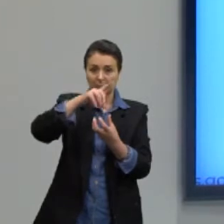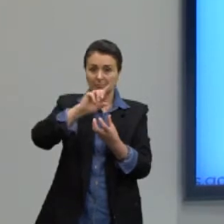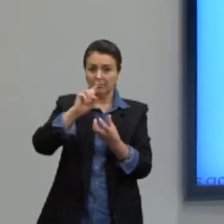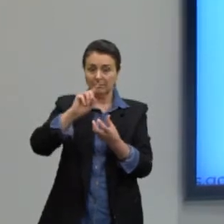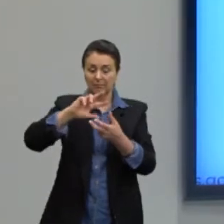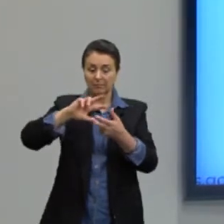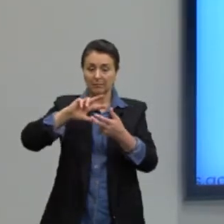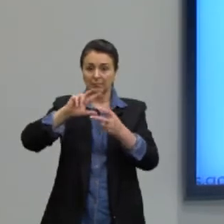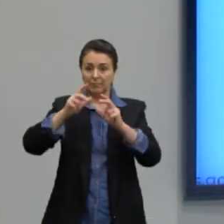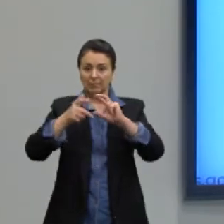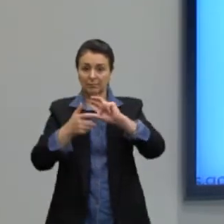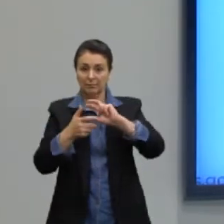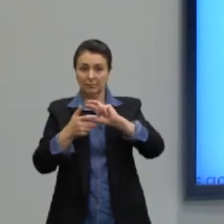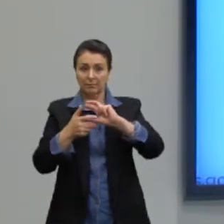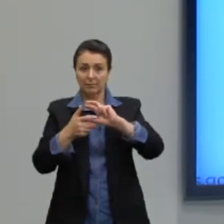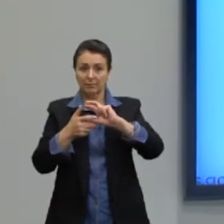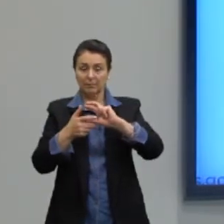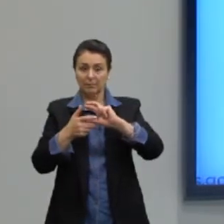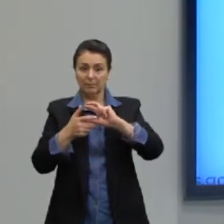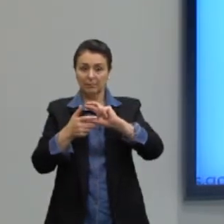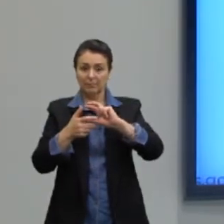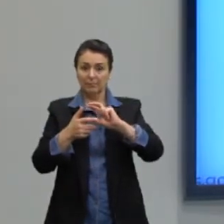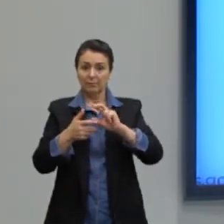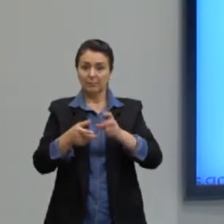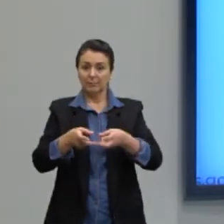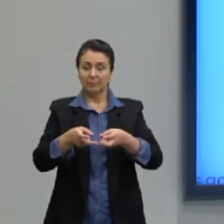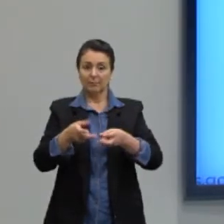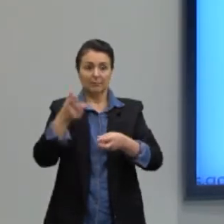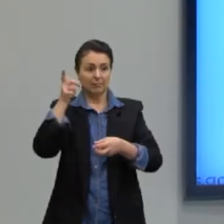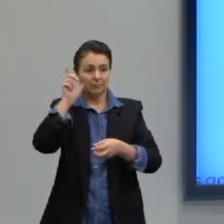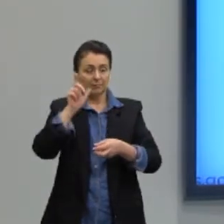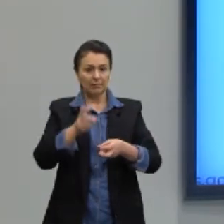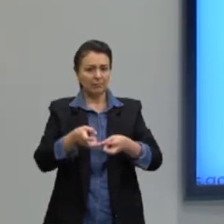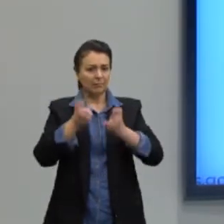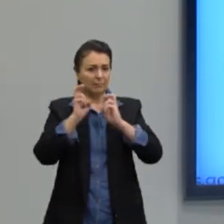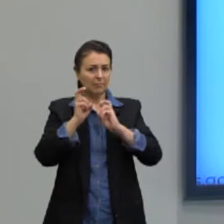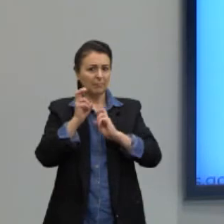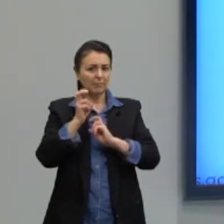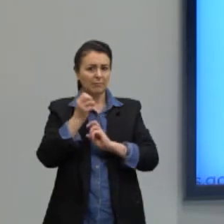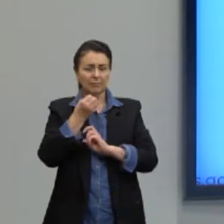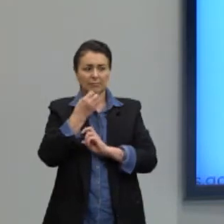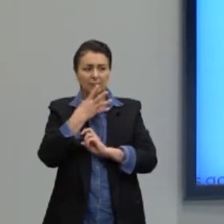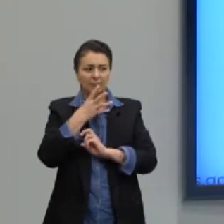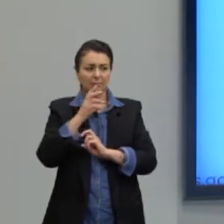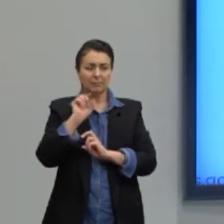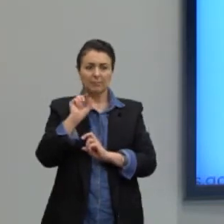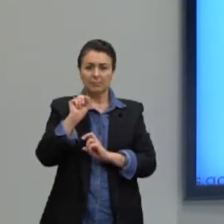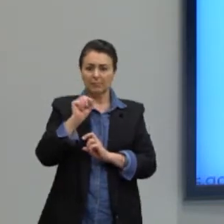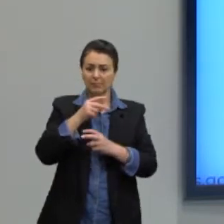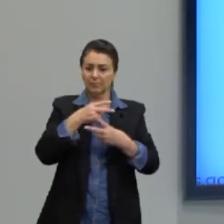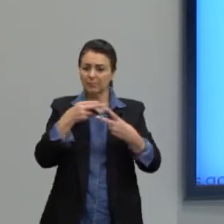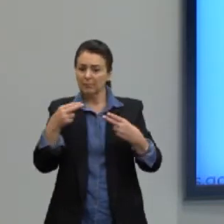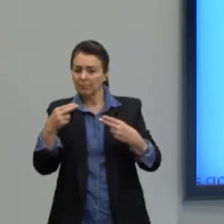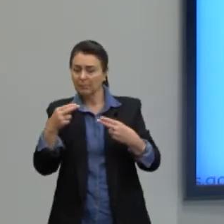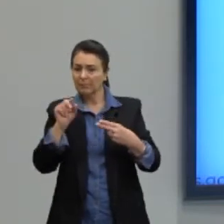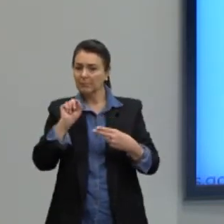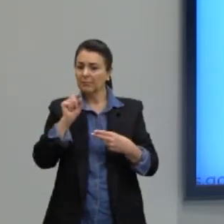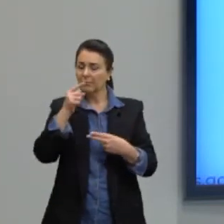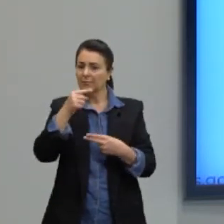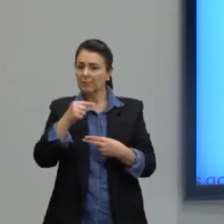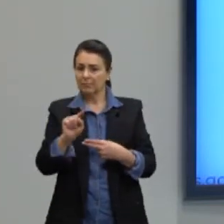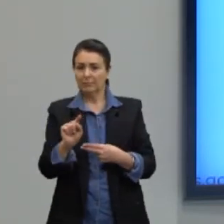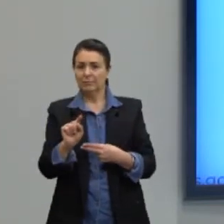Então, acho que a gente consegue perceber bem o que que é um poliedro, o que é um corpo redondo, quando a gente tem